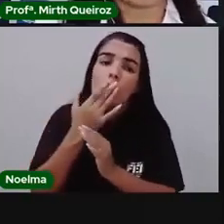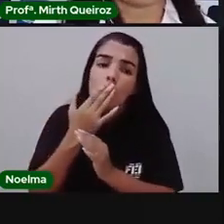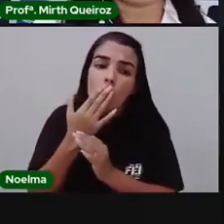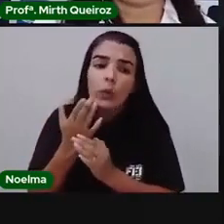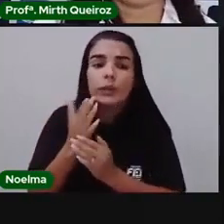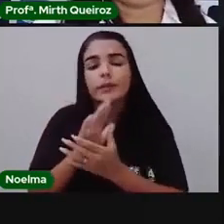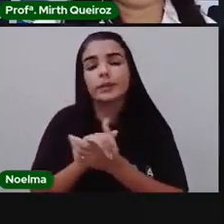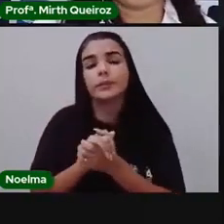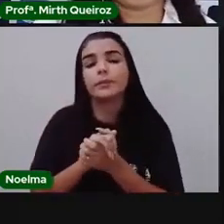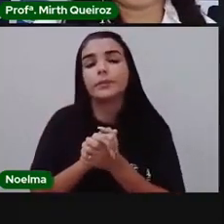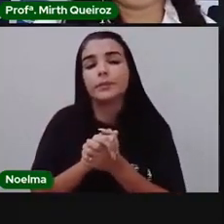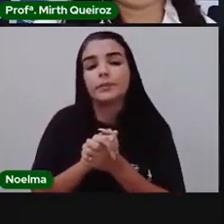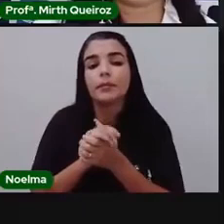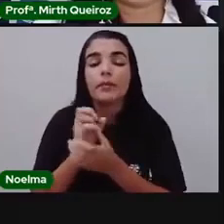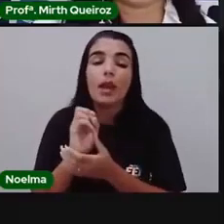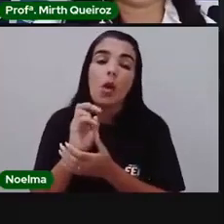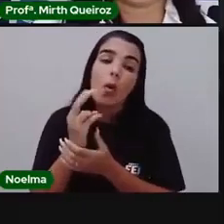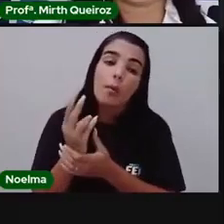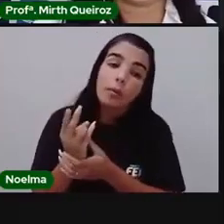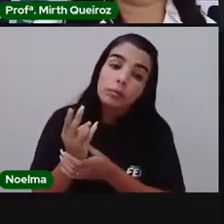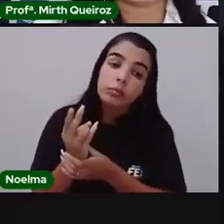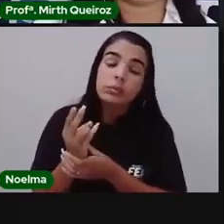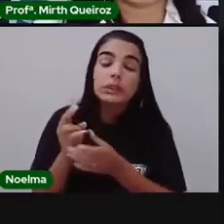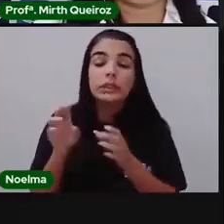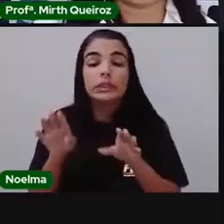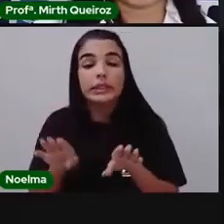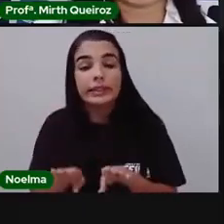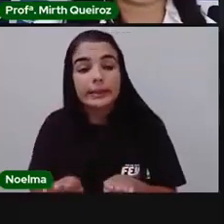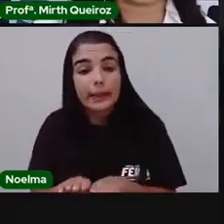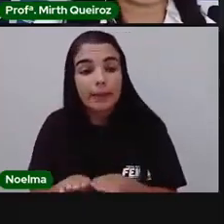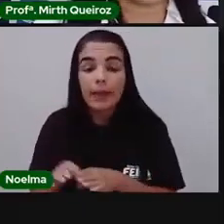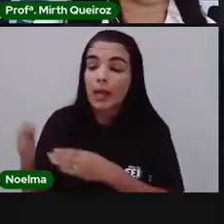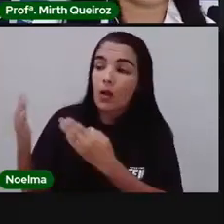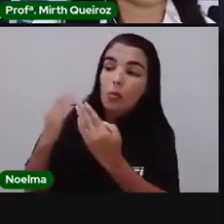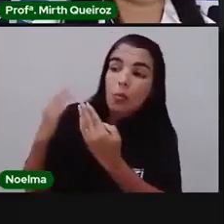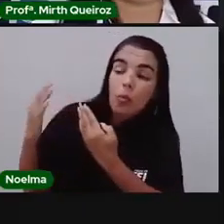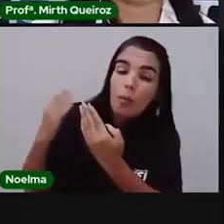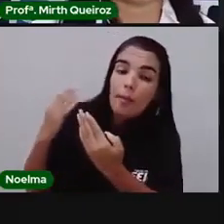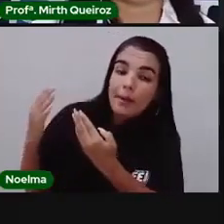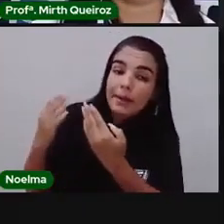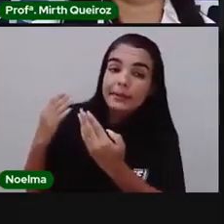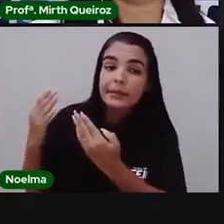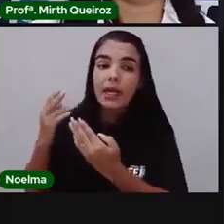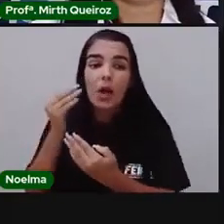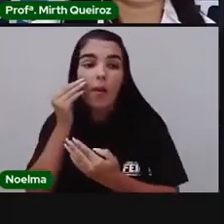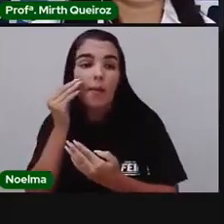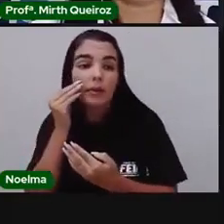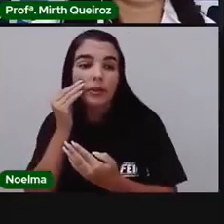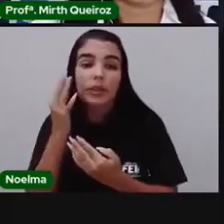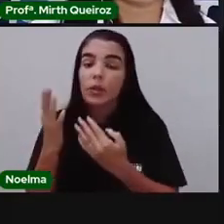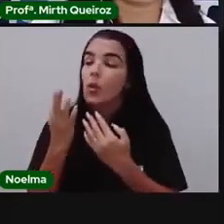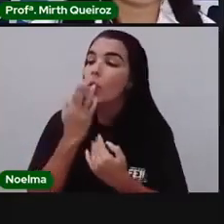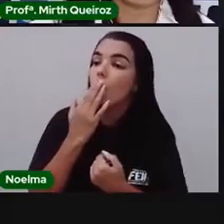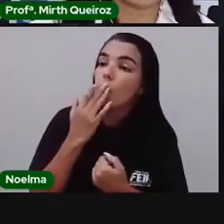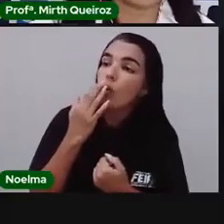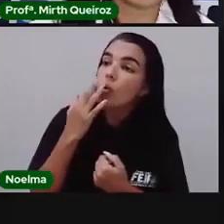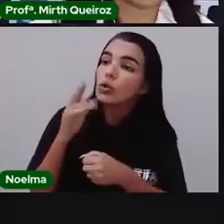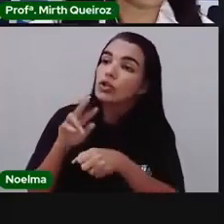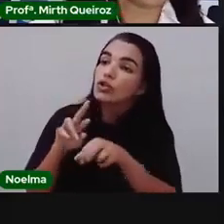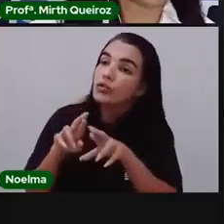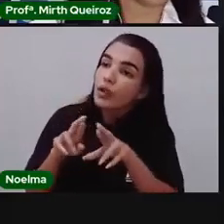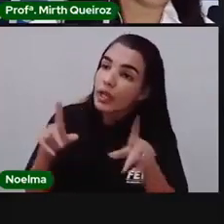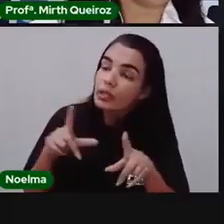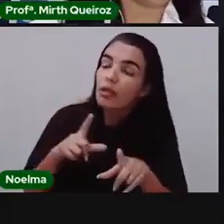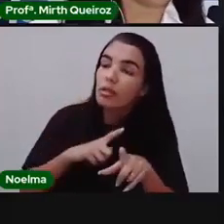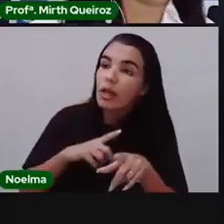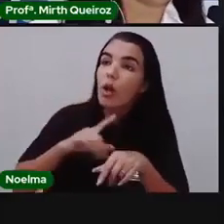quiserem, né? Ou, então, quando a gente faz uma comparação, né, a gente também utiliza cores diferentes, tem mais de uma linha.